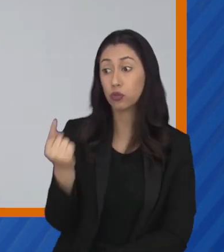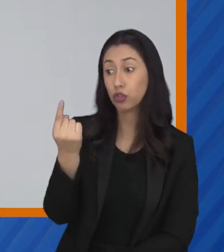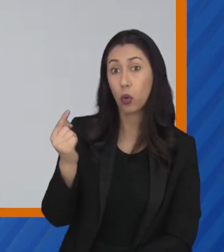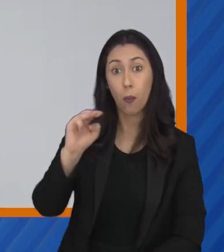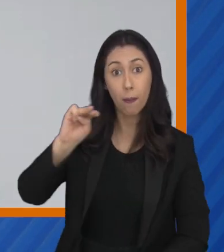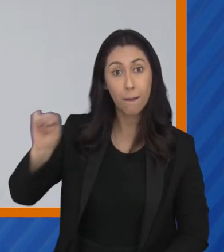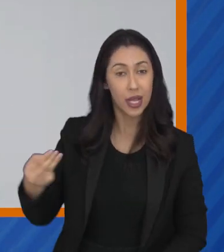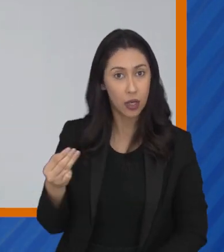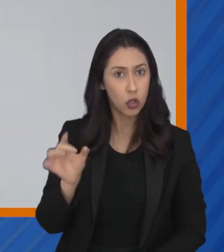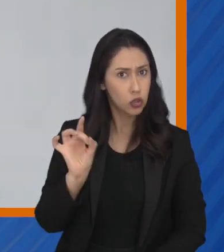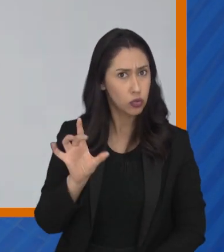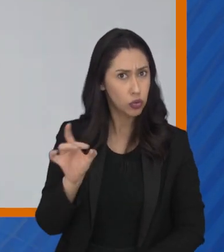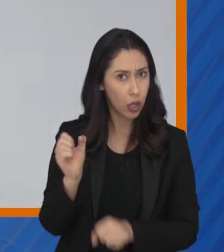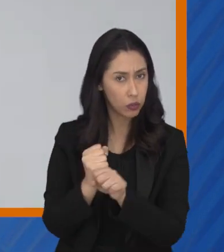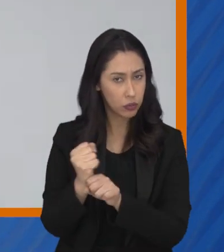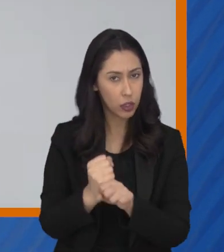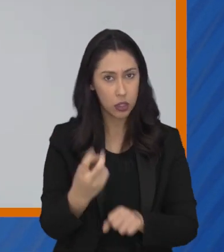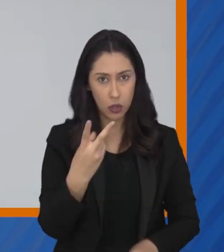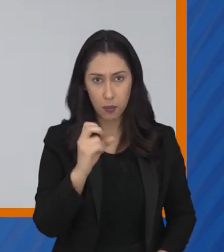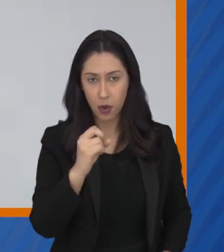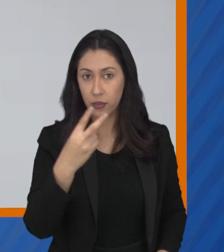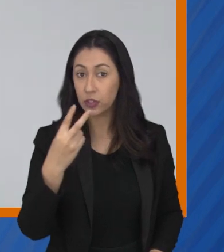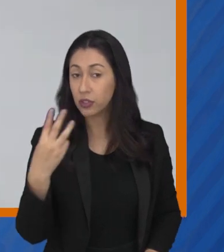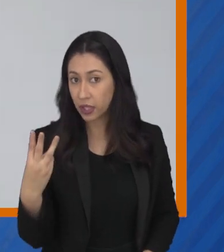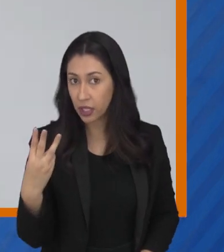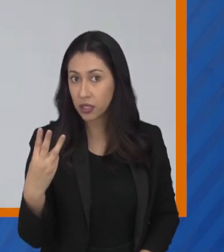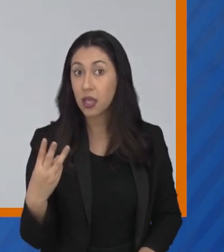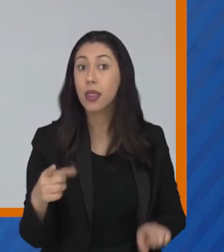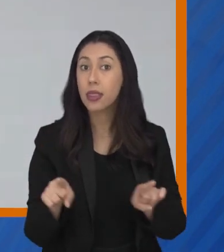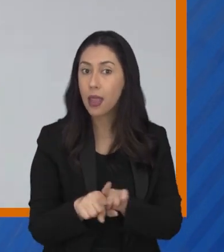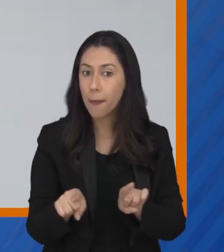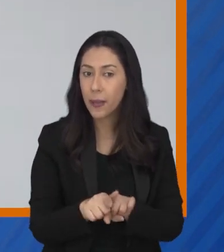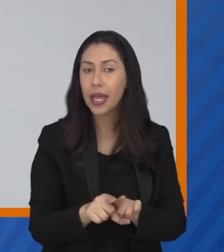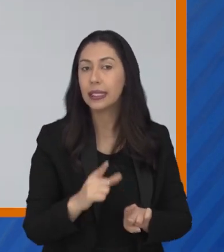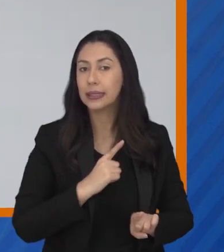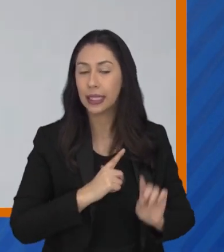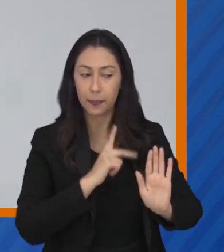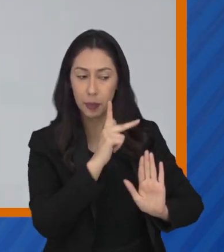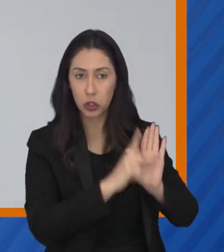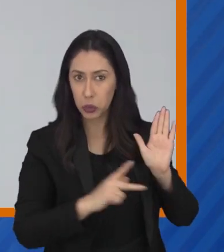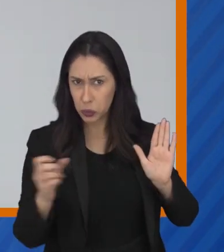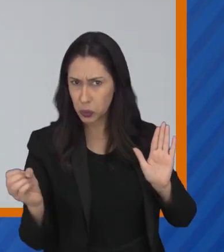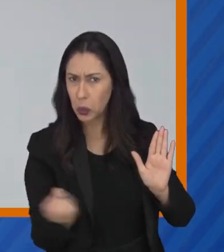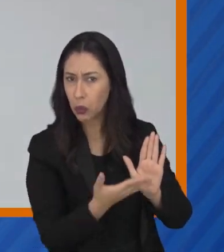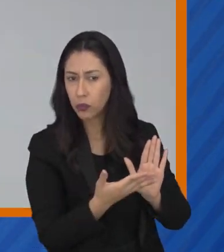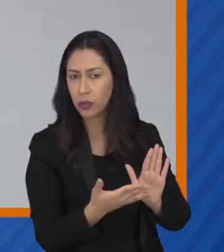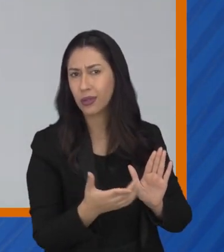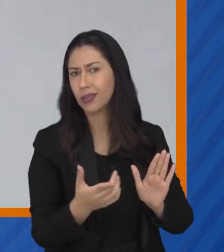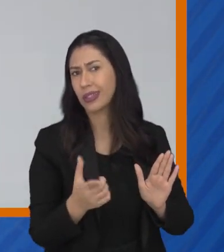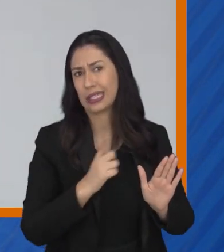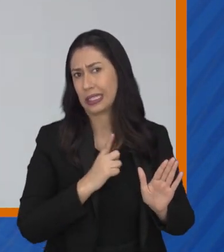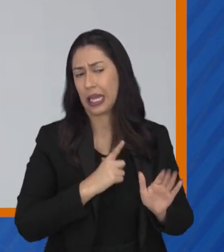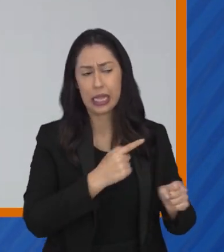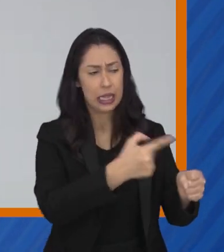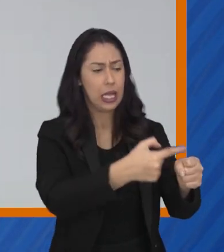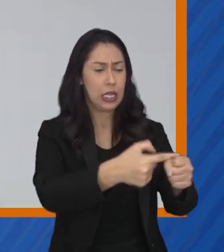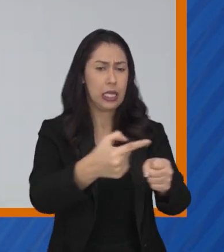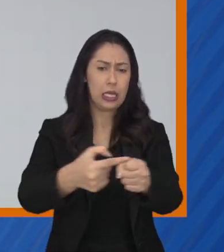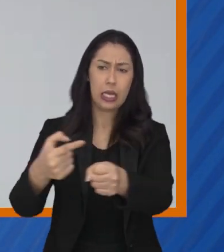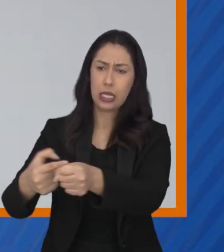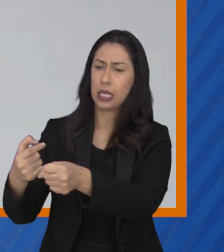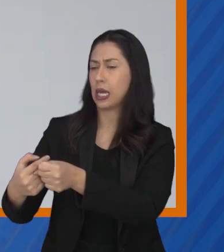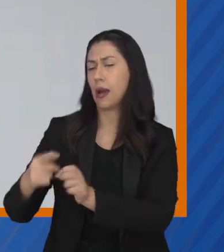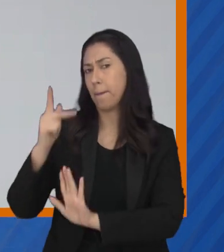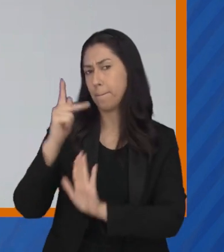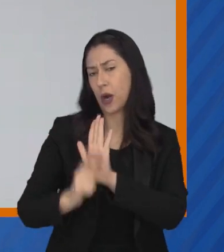e outro de um milhão só de 2023. E eles devem entrar com projetos esse ano também. E a gente tem